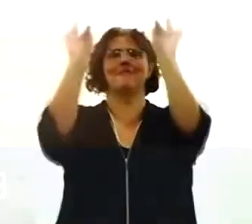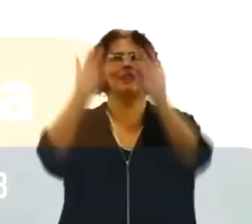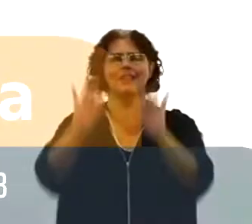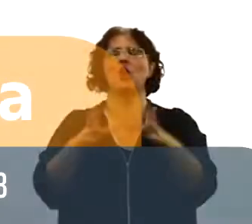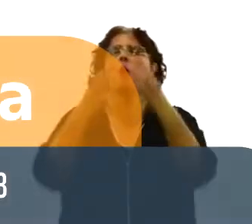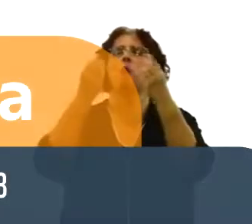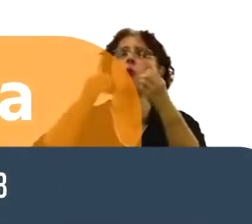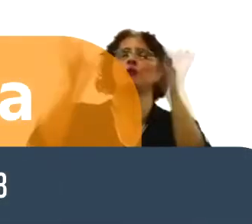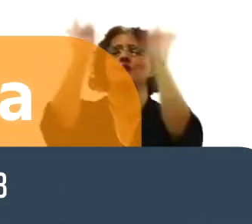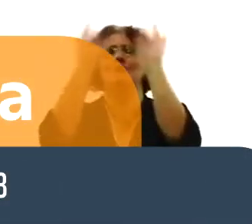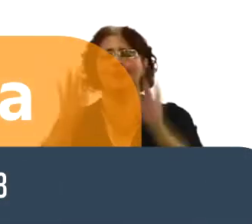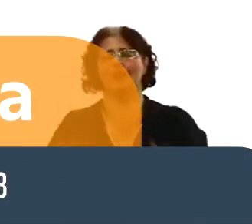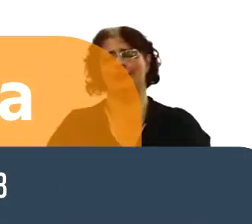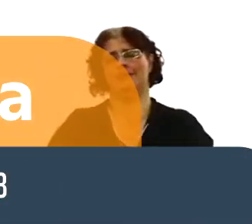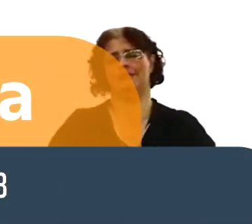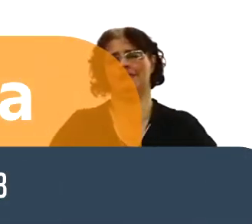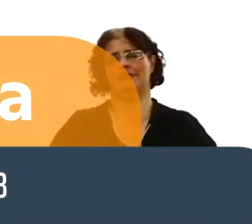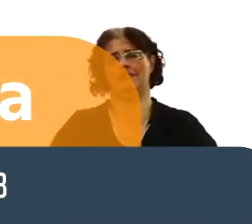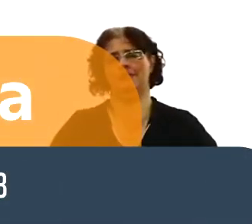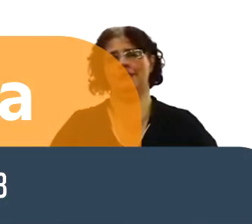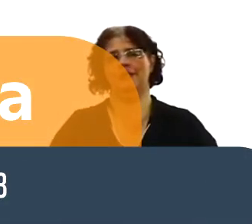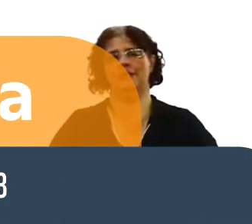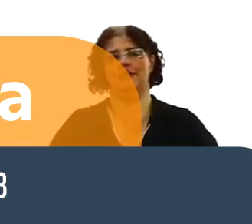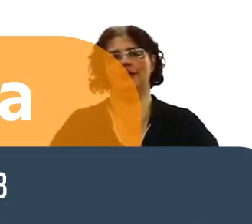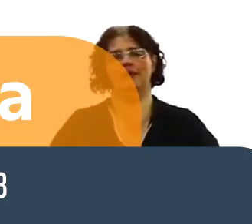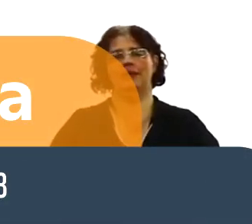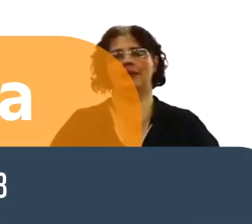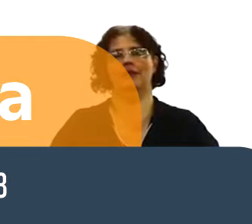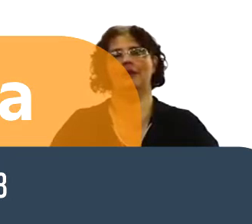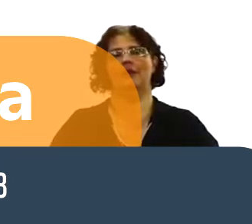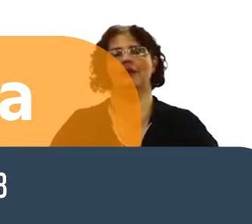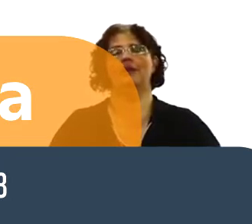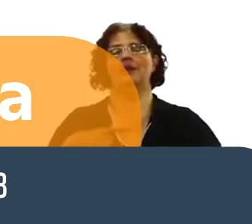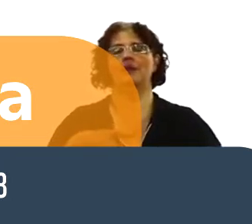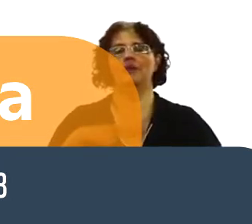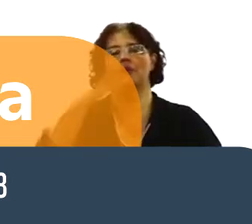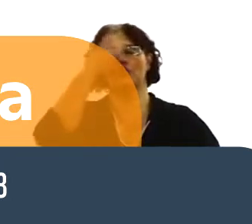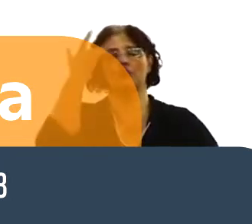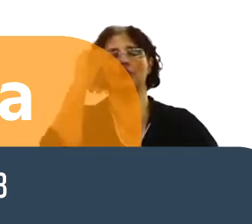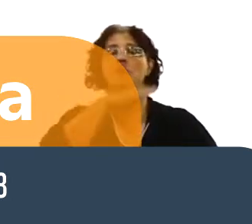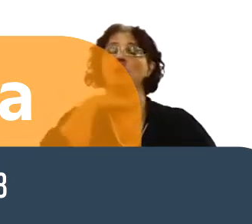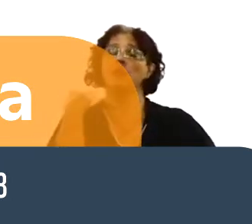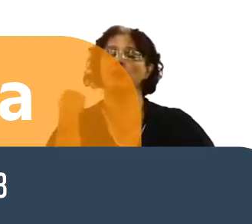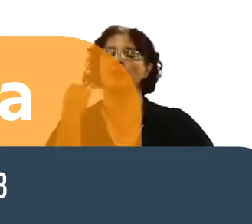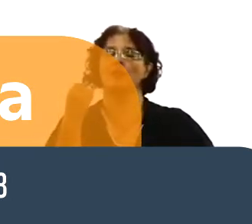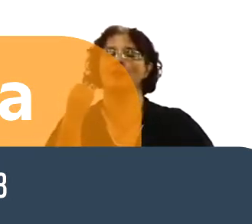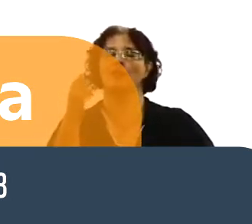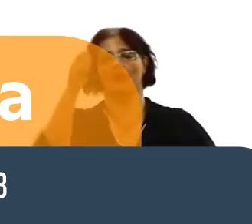Que alguém ou algumas pessoas. Aqueles que haviam morrido em Adão. Seriam